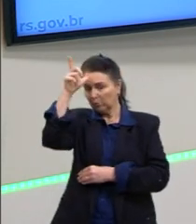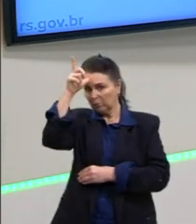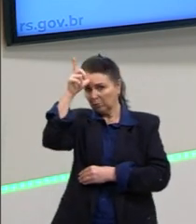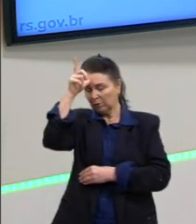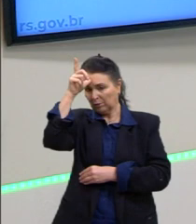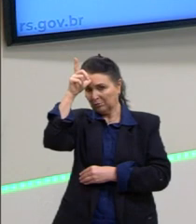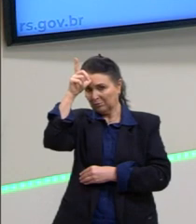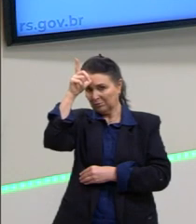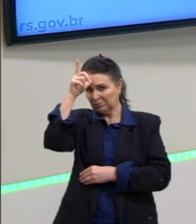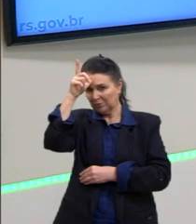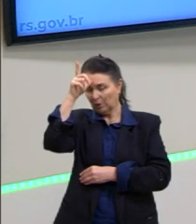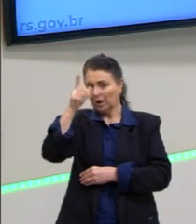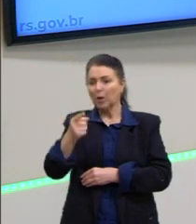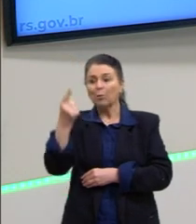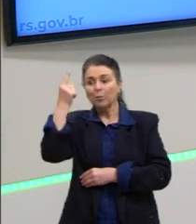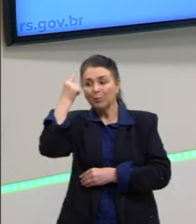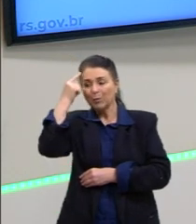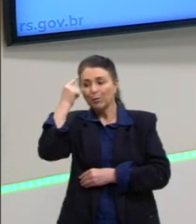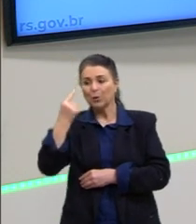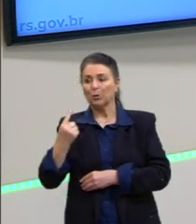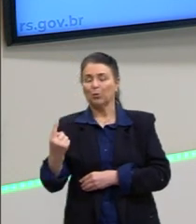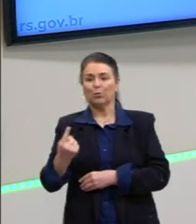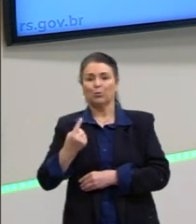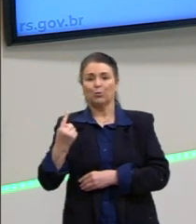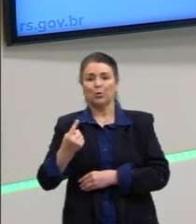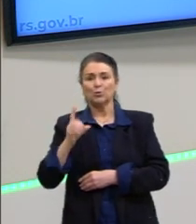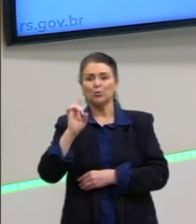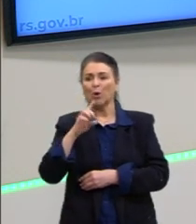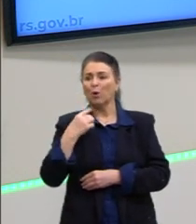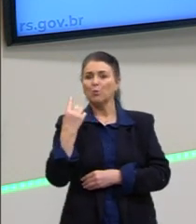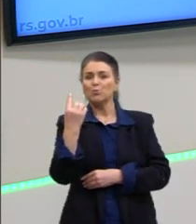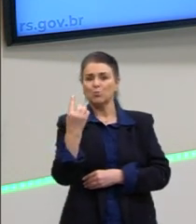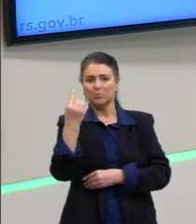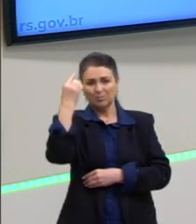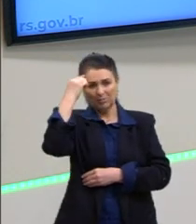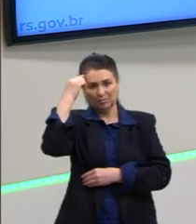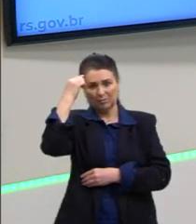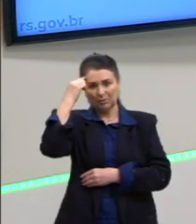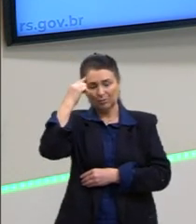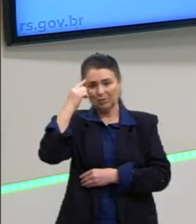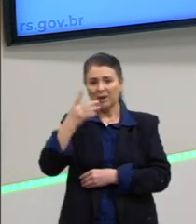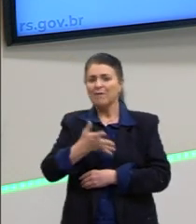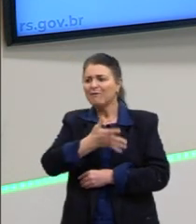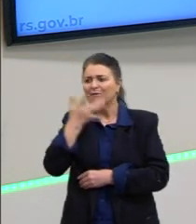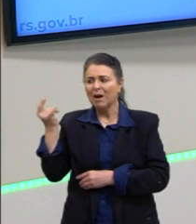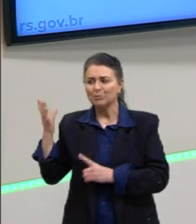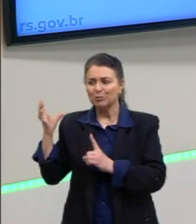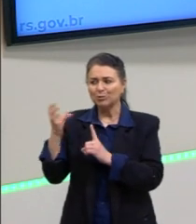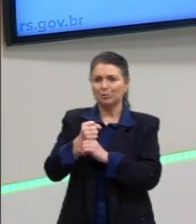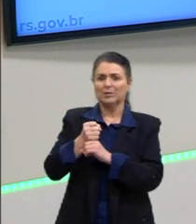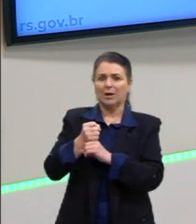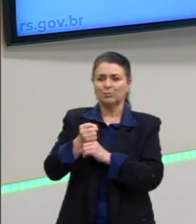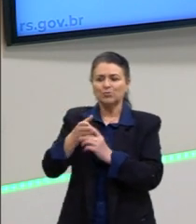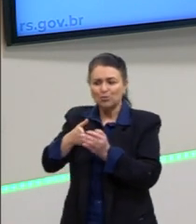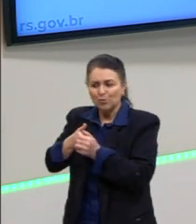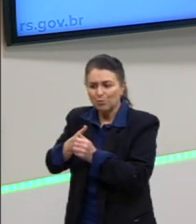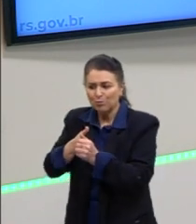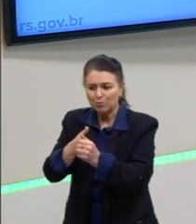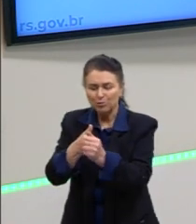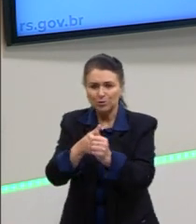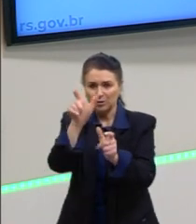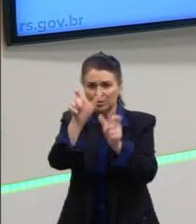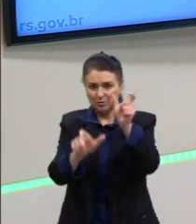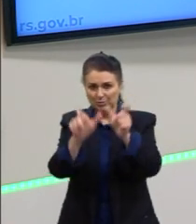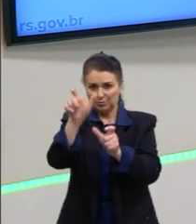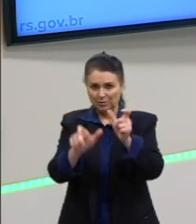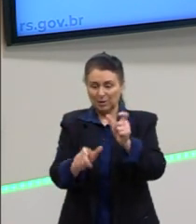totalitarismo. Fica muito fácil de dominar as pessoas, de conduzir as pessoas, né? E a